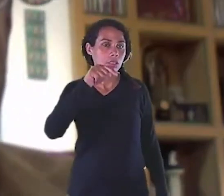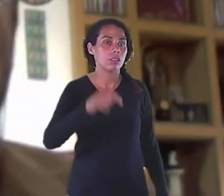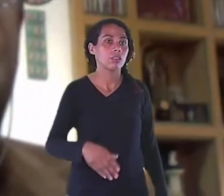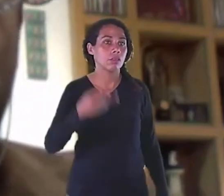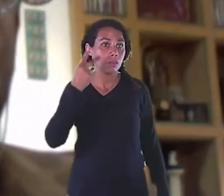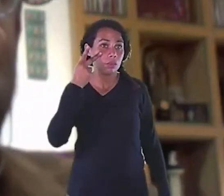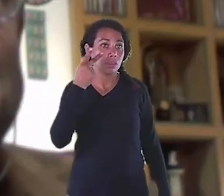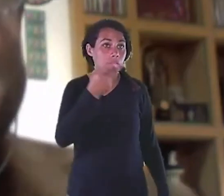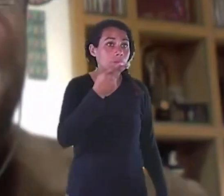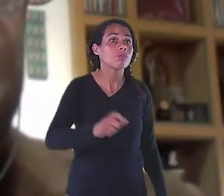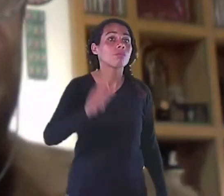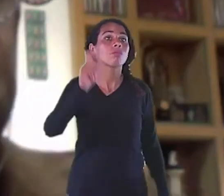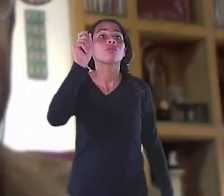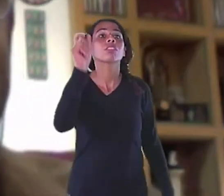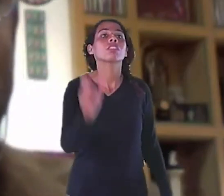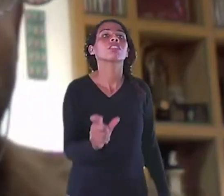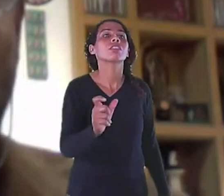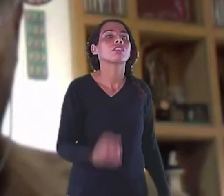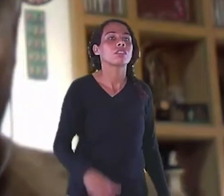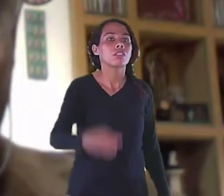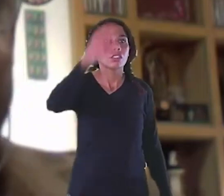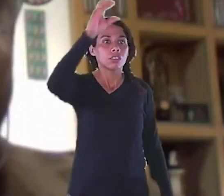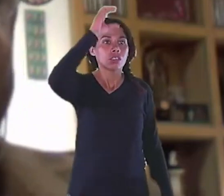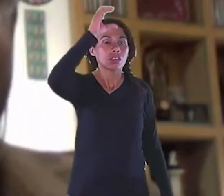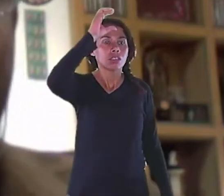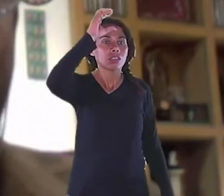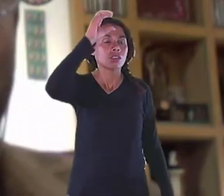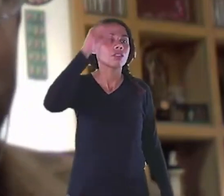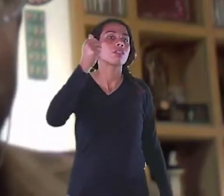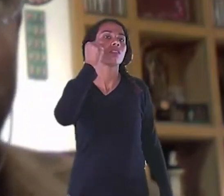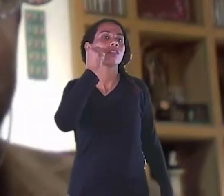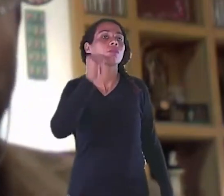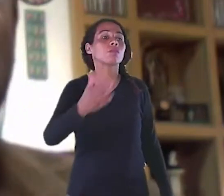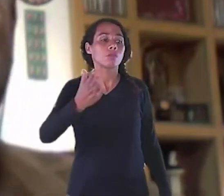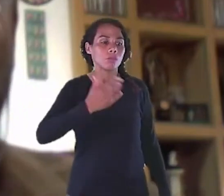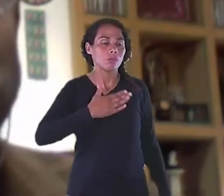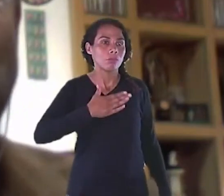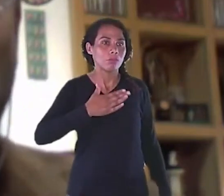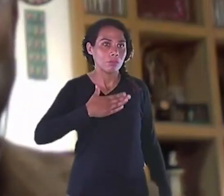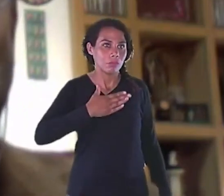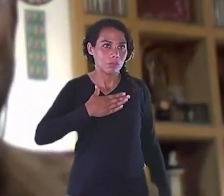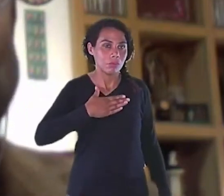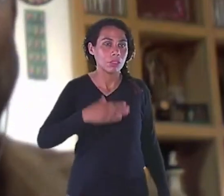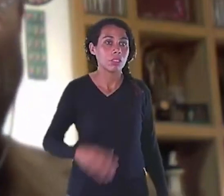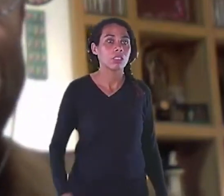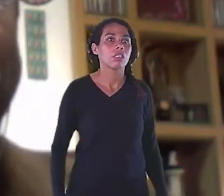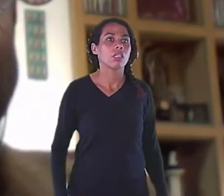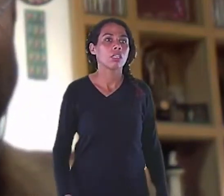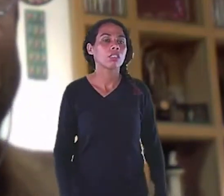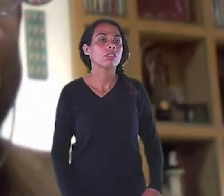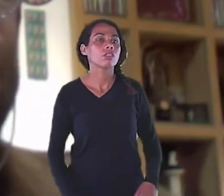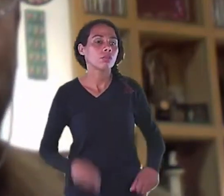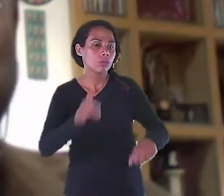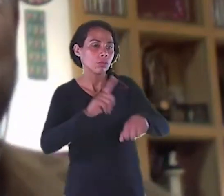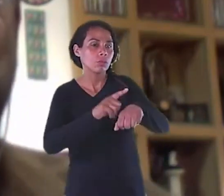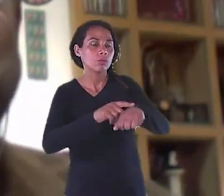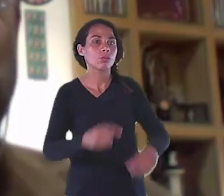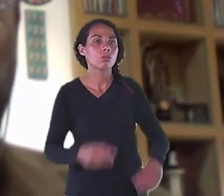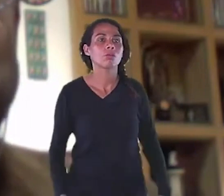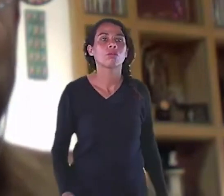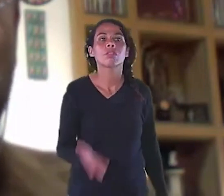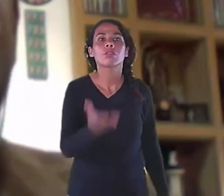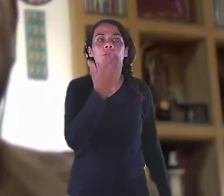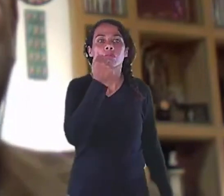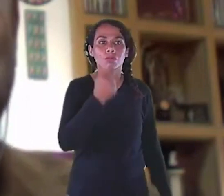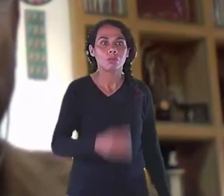Na casa deles Ele me pergunta Eu tinha 17 anos E ele me pergunta A queima-roupa E aí, Dijãozinho Começou o conhecido Da família O você está